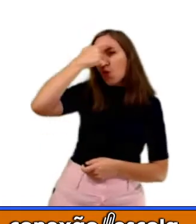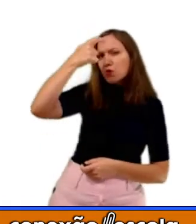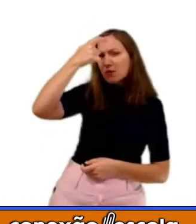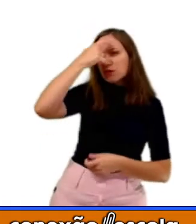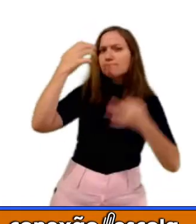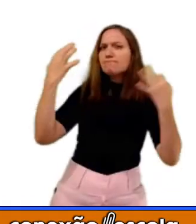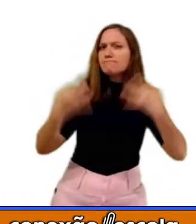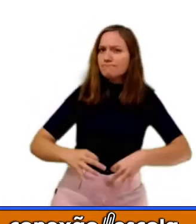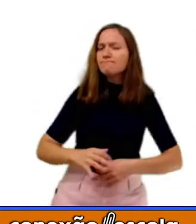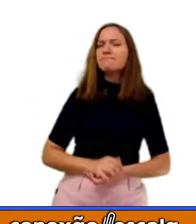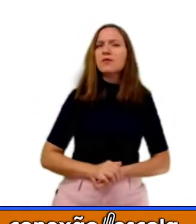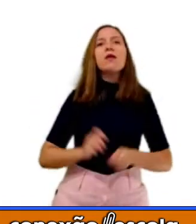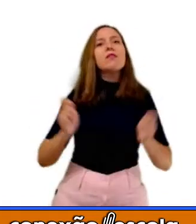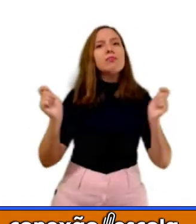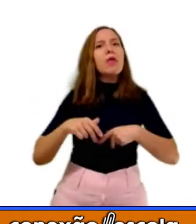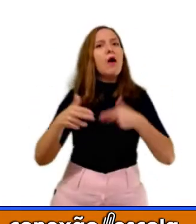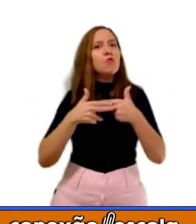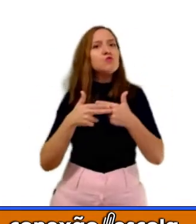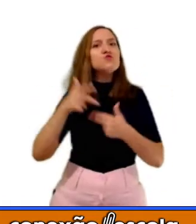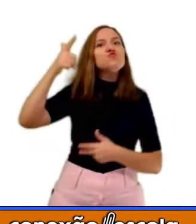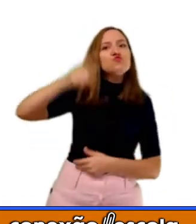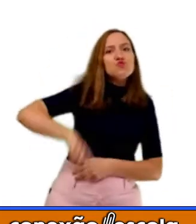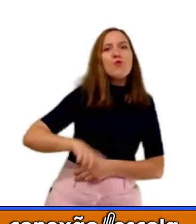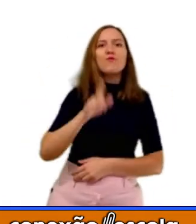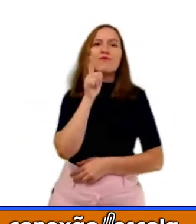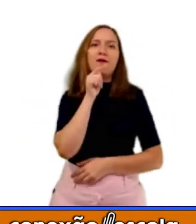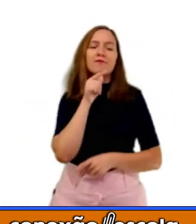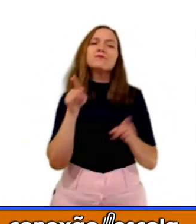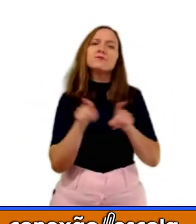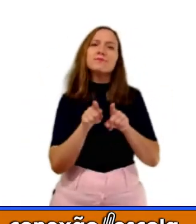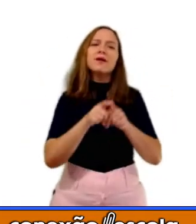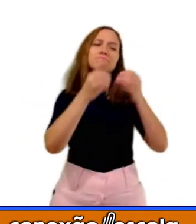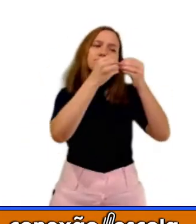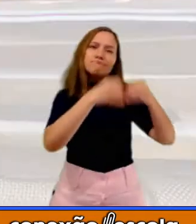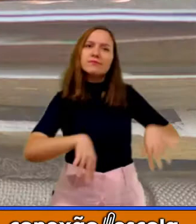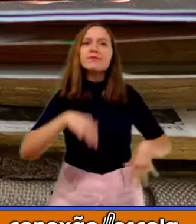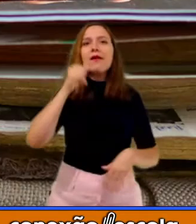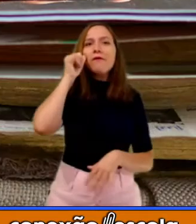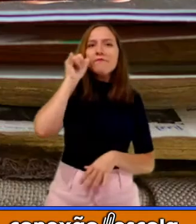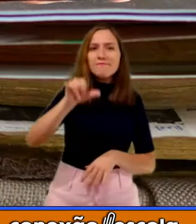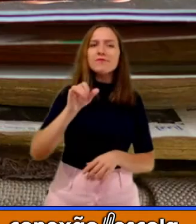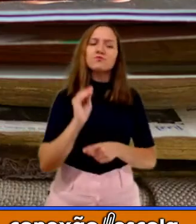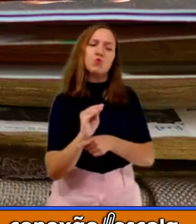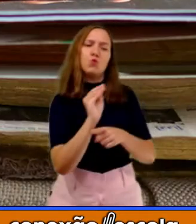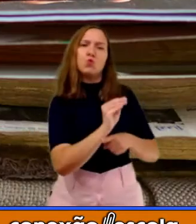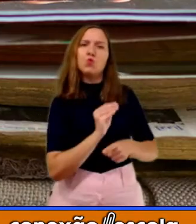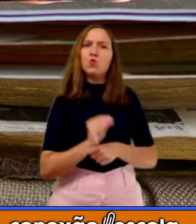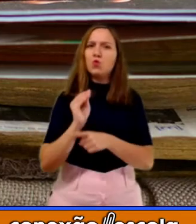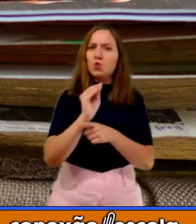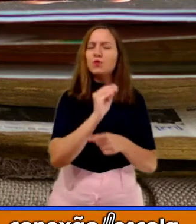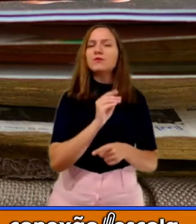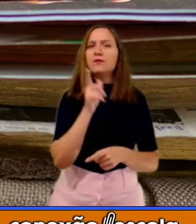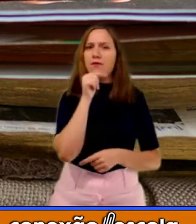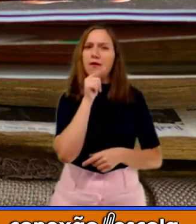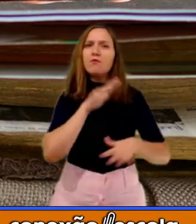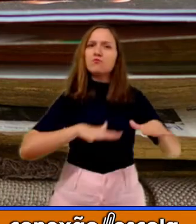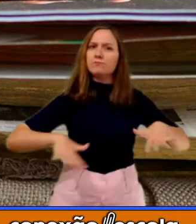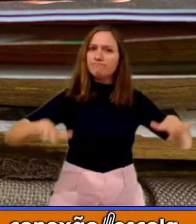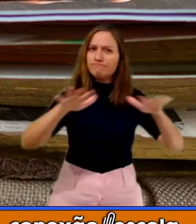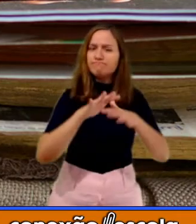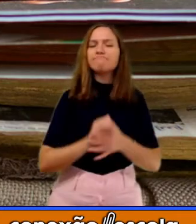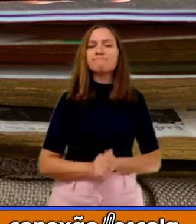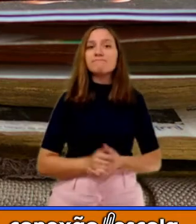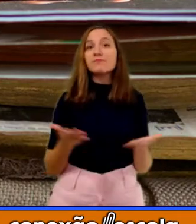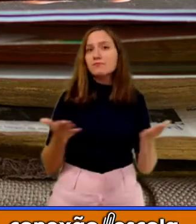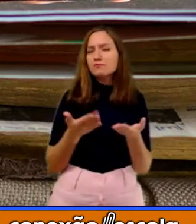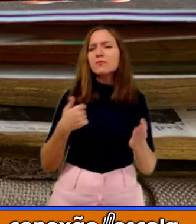aproveitar, de não desperdiçar, de cuidar desse consumo dessa água? Vamos dar aqui